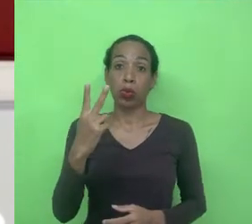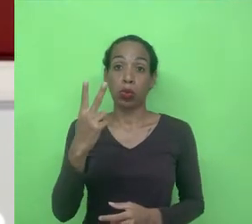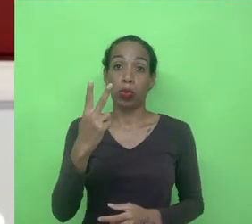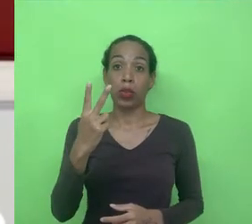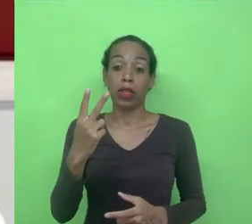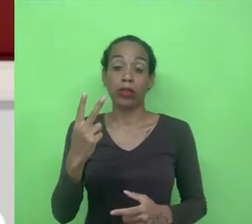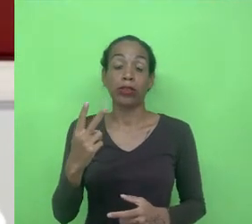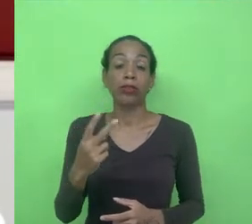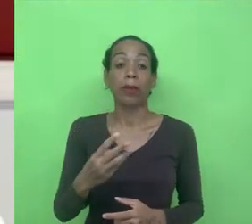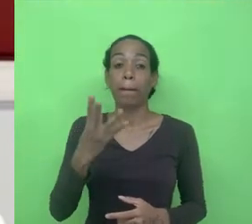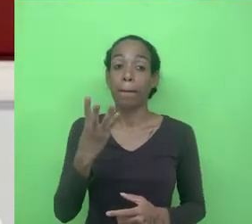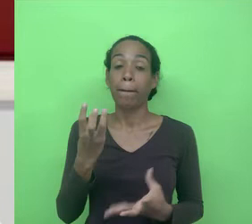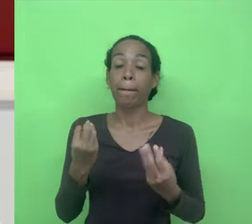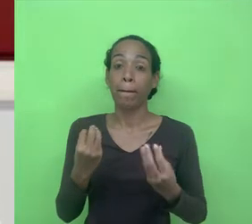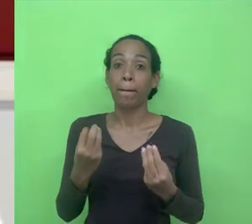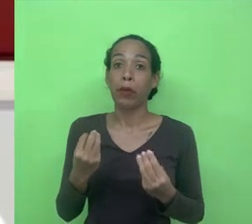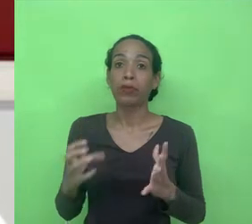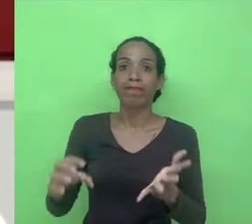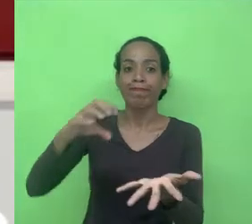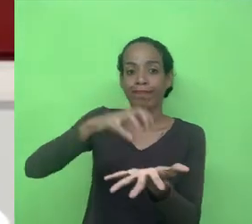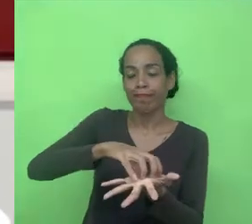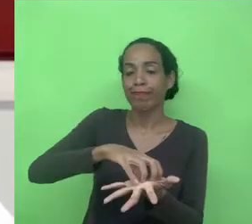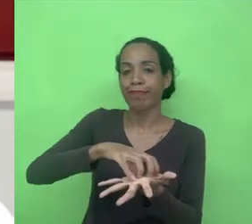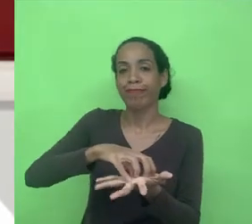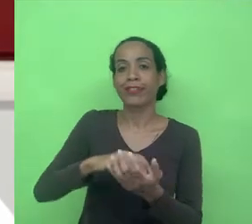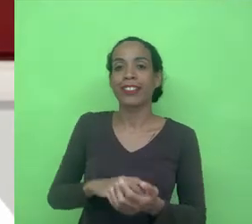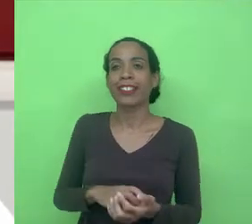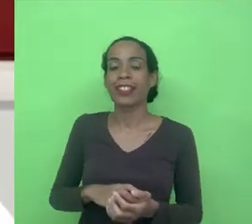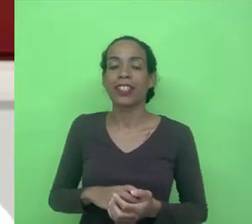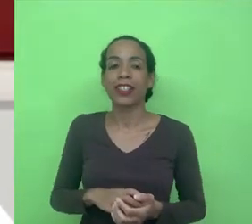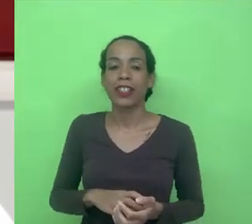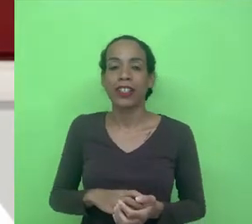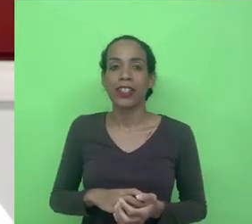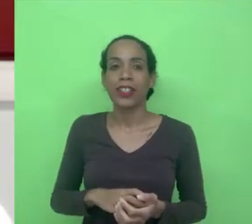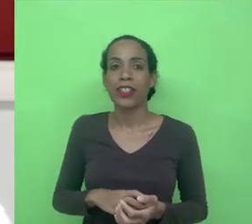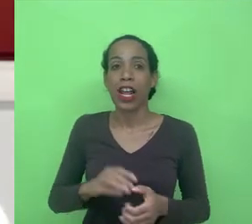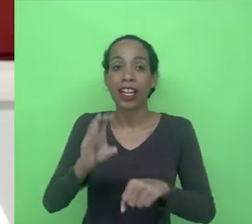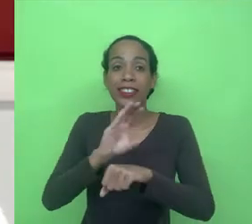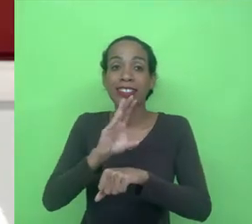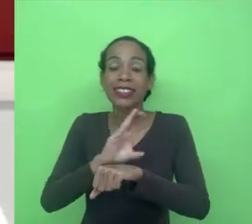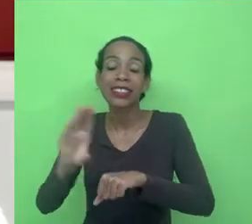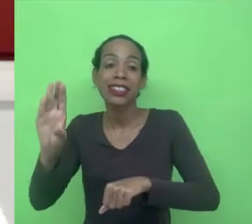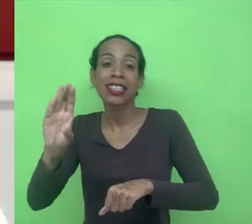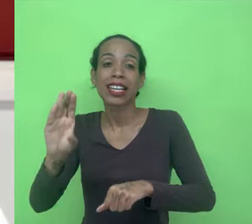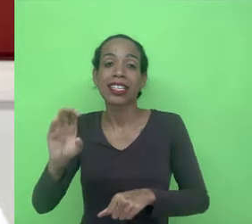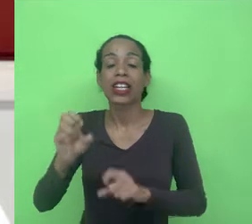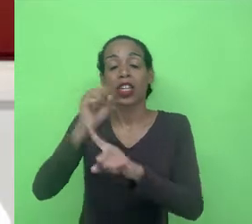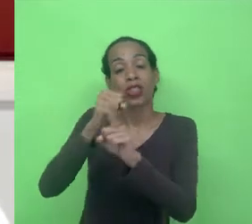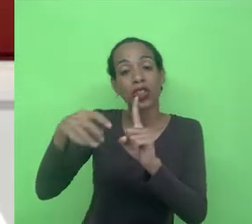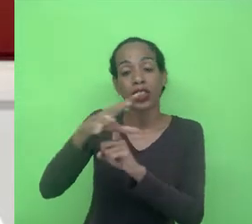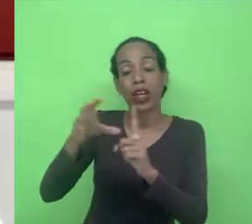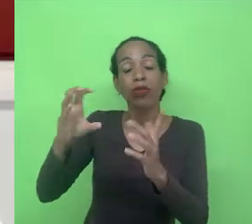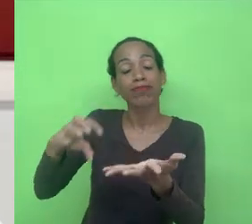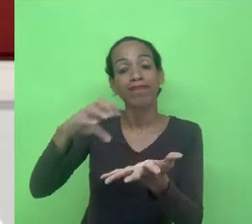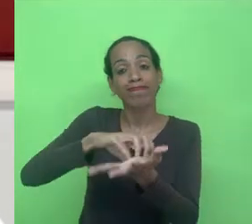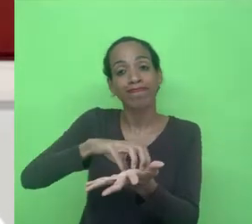são aplicadas, são oriundas do ramo das ciências sociais aplicadas. E